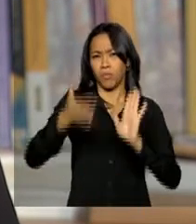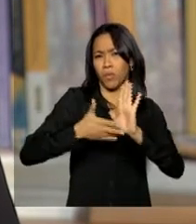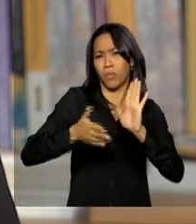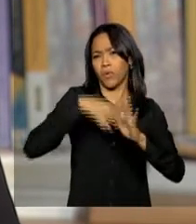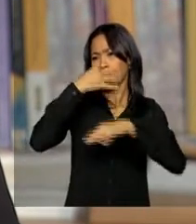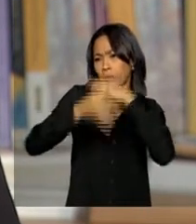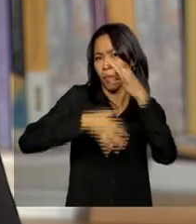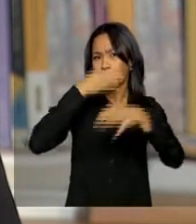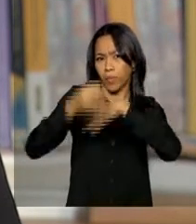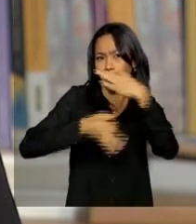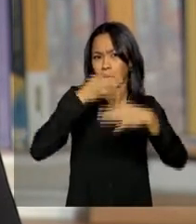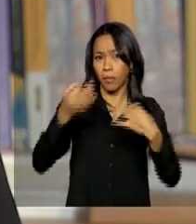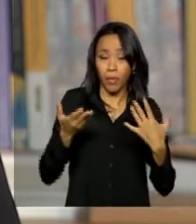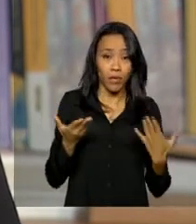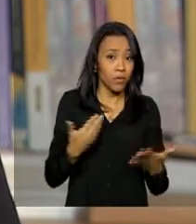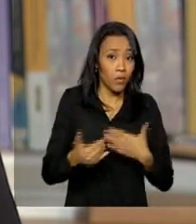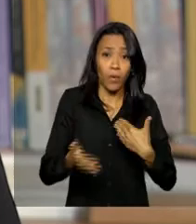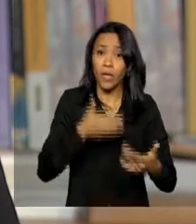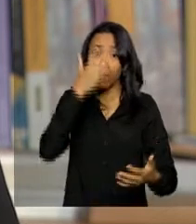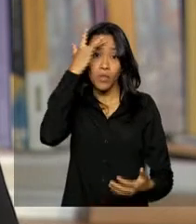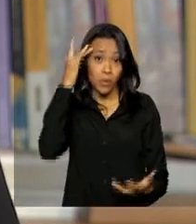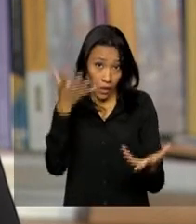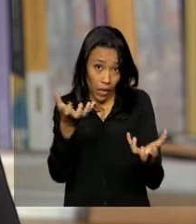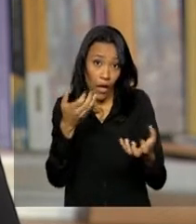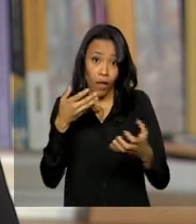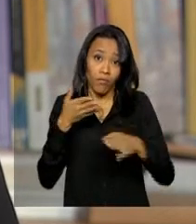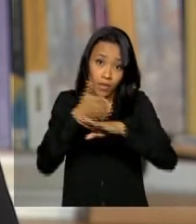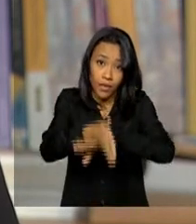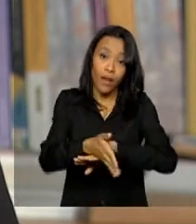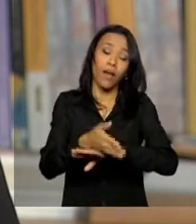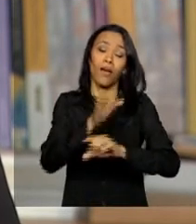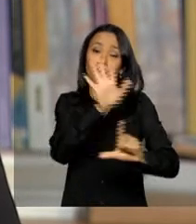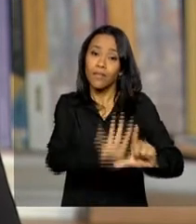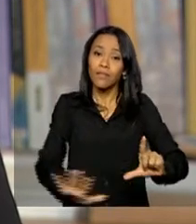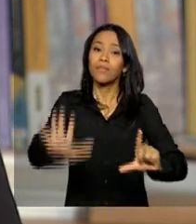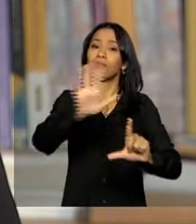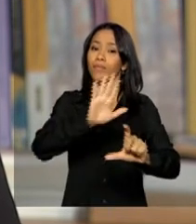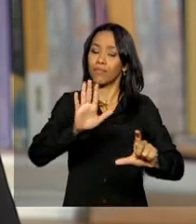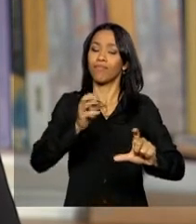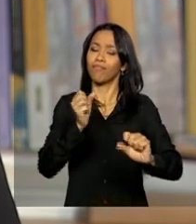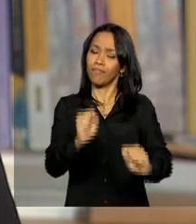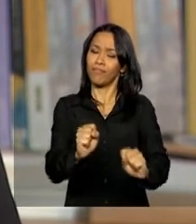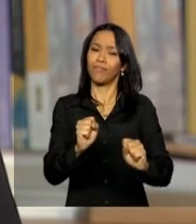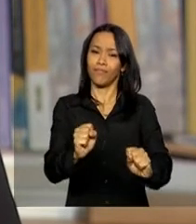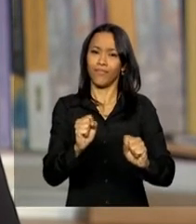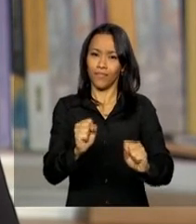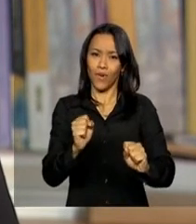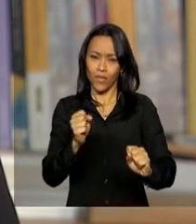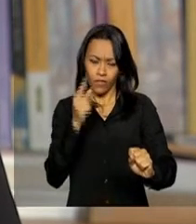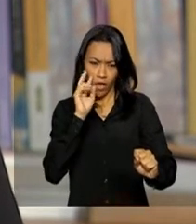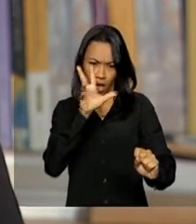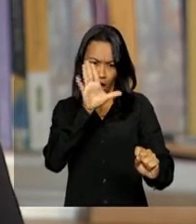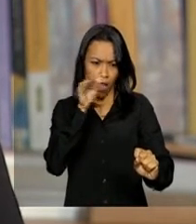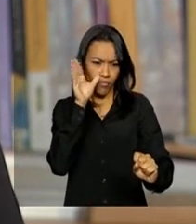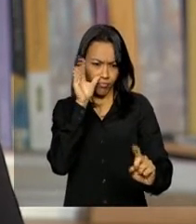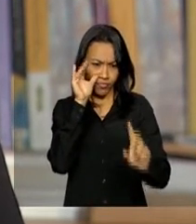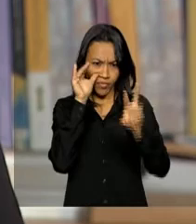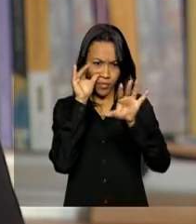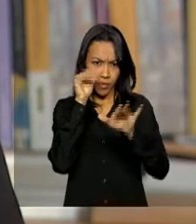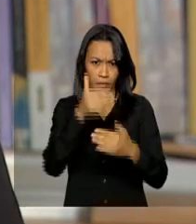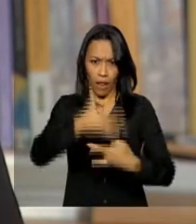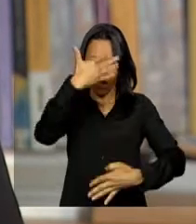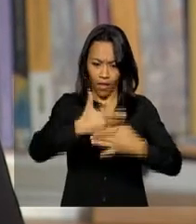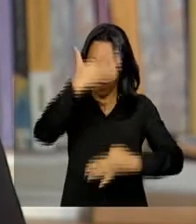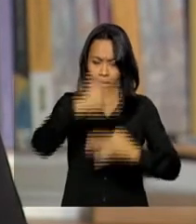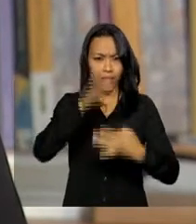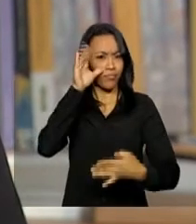no portal da base. Aliás, qualquer um que quiser entrar no portal da base e ver o número de contribuições, é muito fácil,